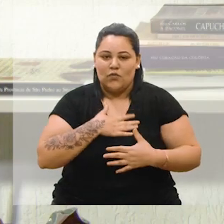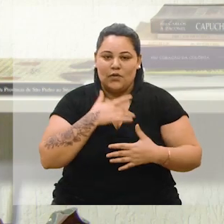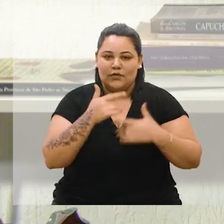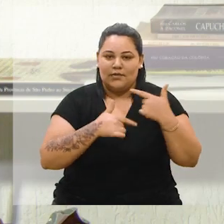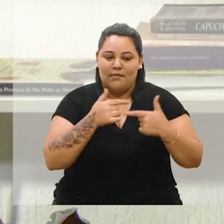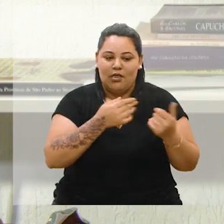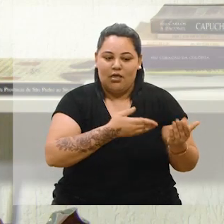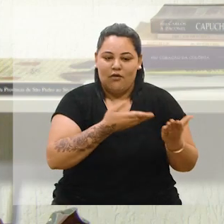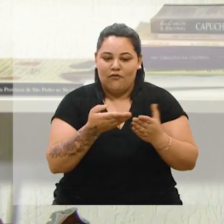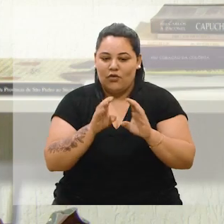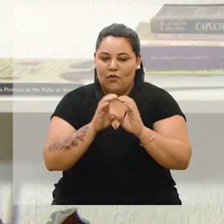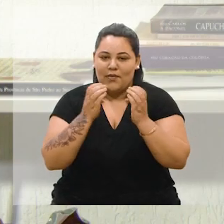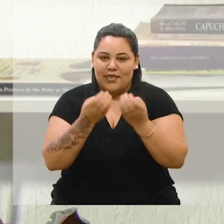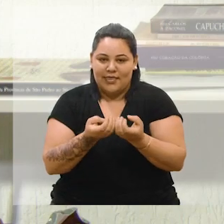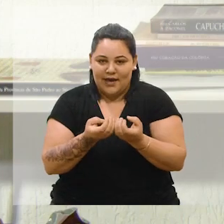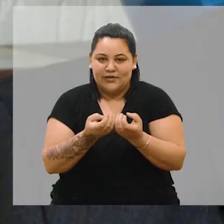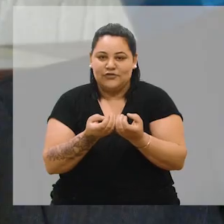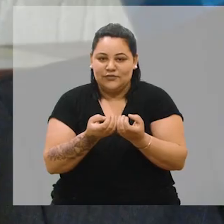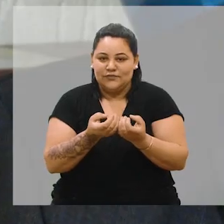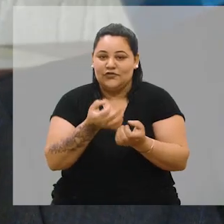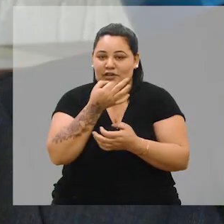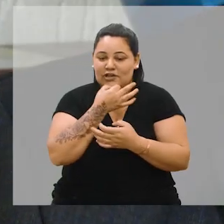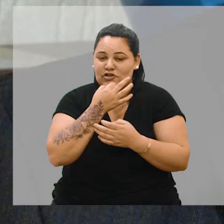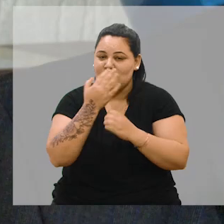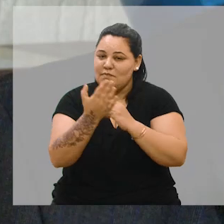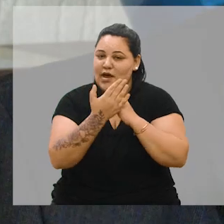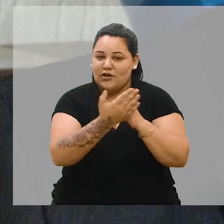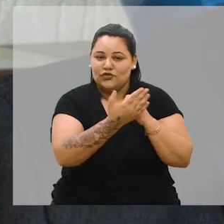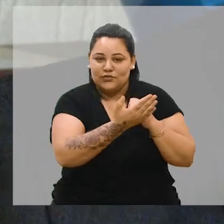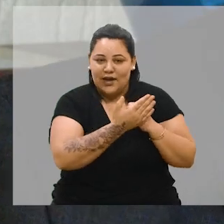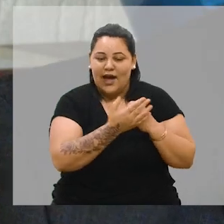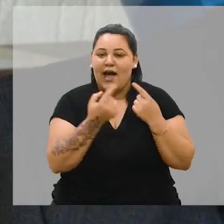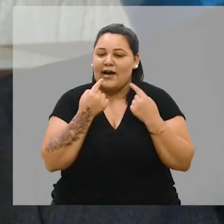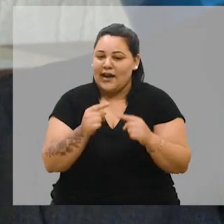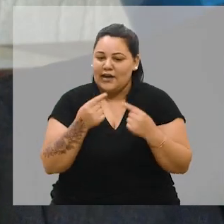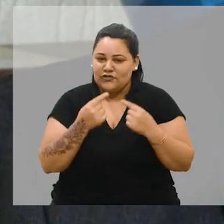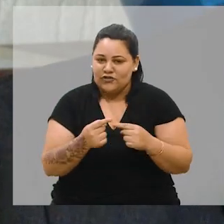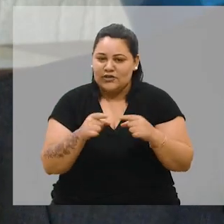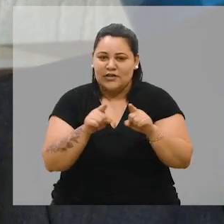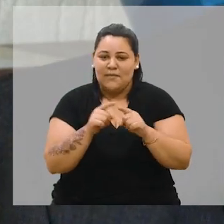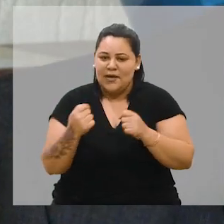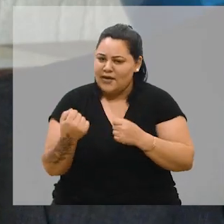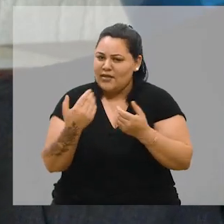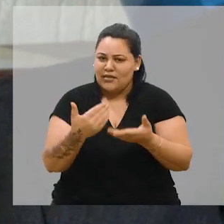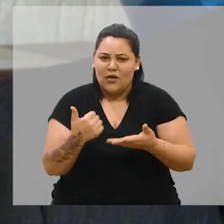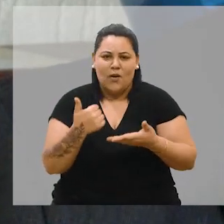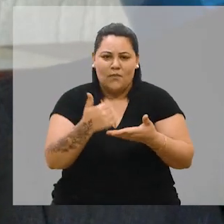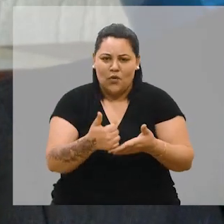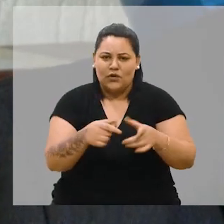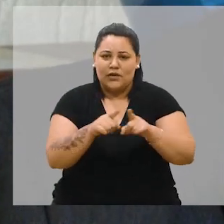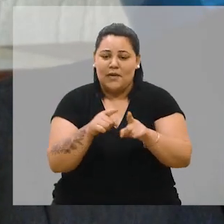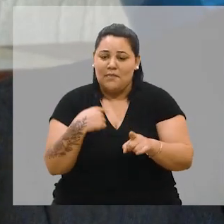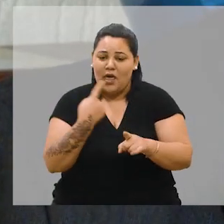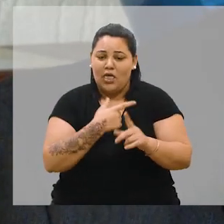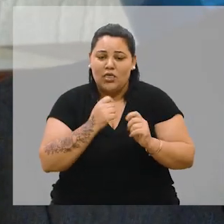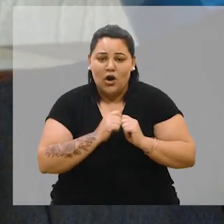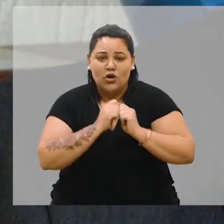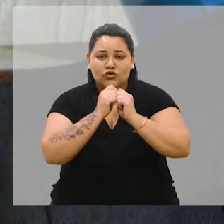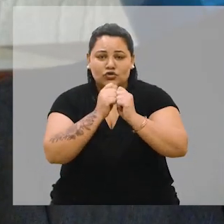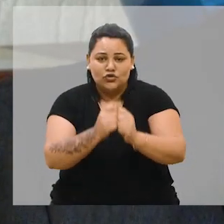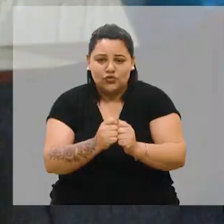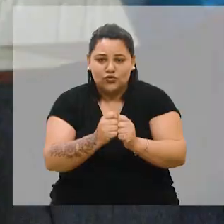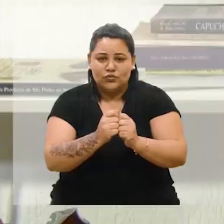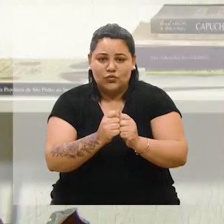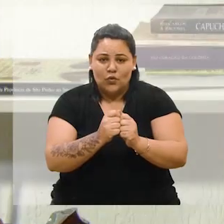e convido a comunidade caxiense que nos ajude, nos critique, nos dê a sua contribuição para que